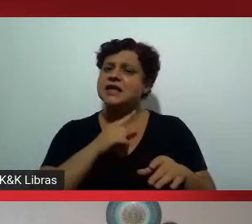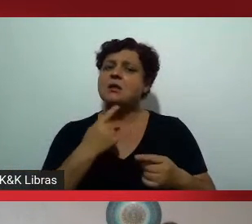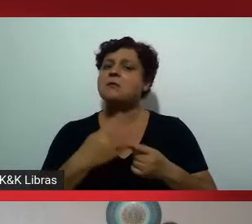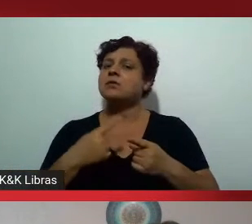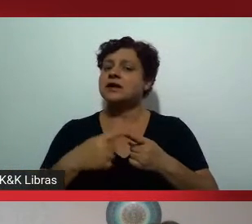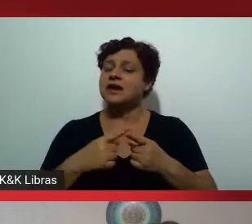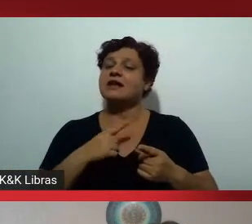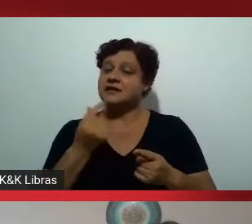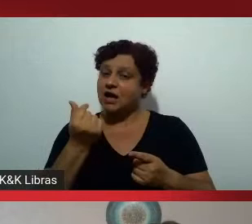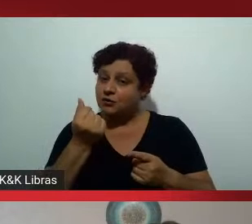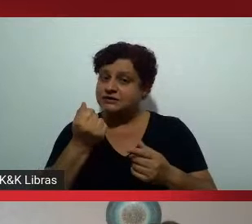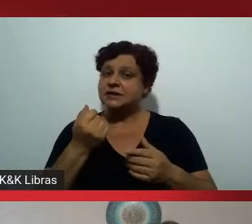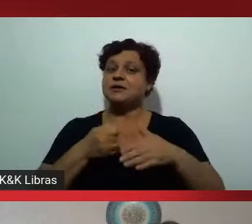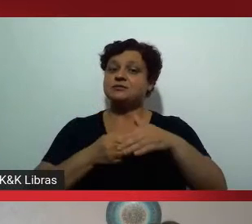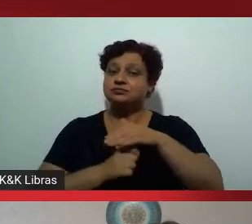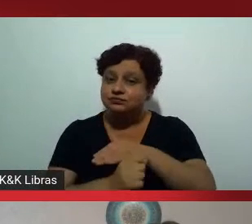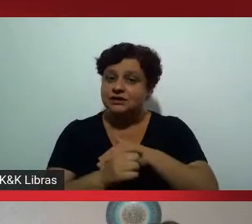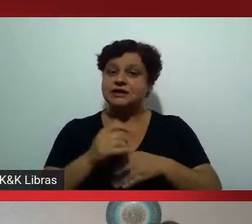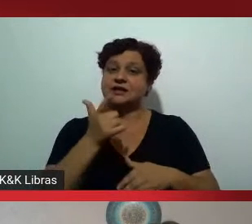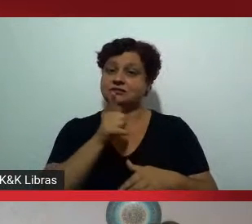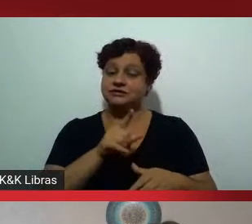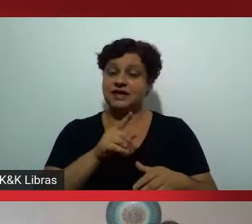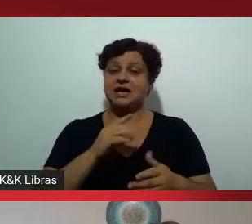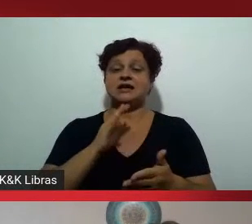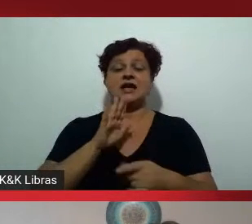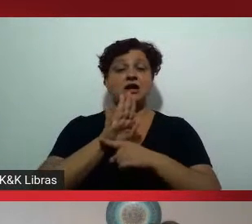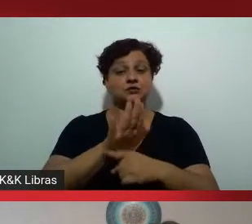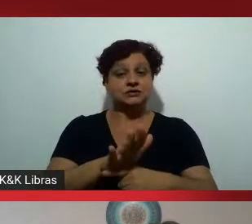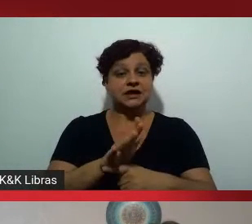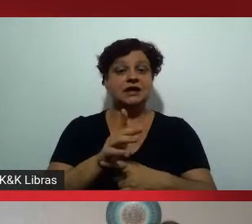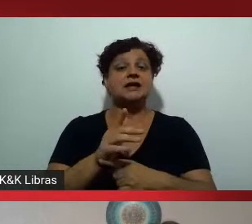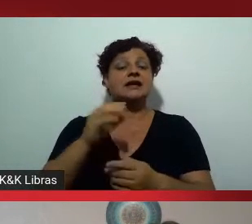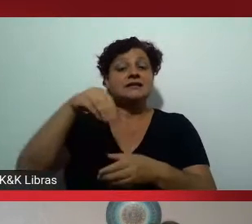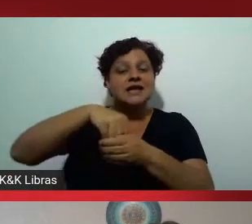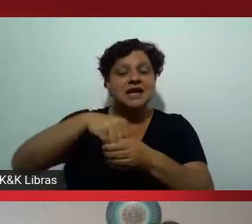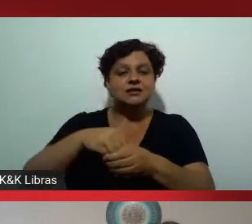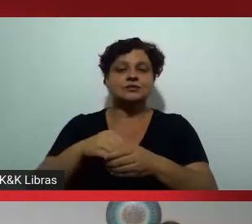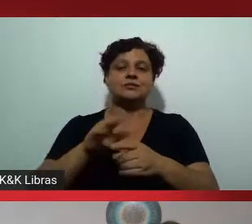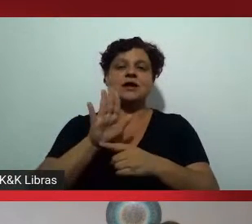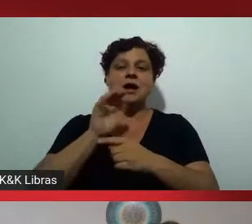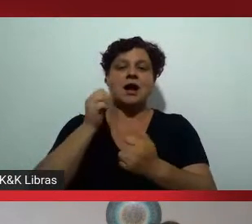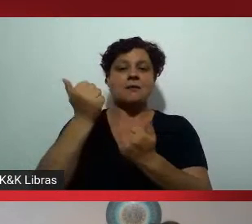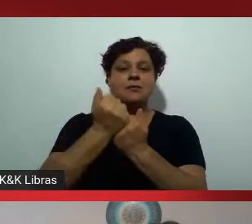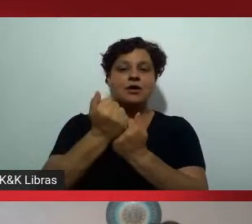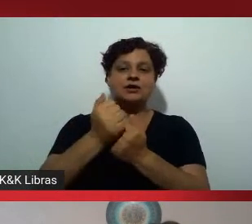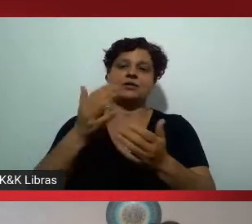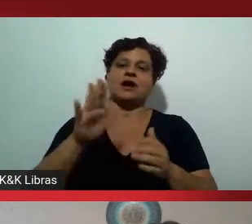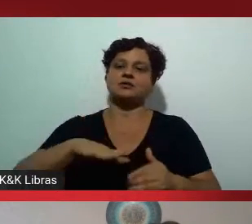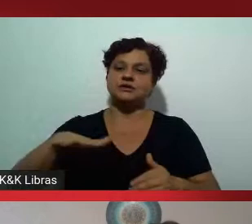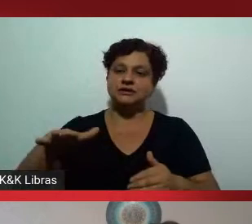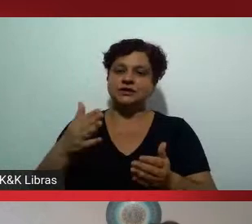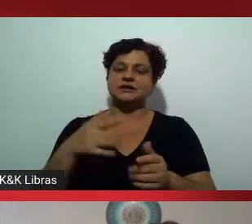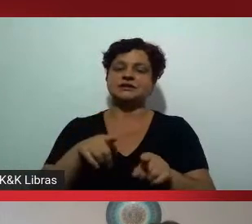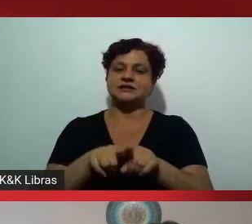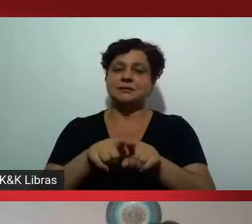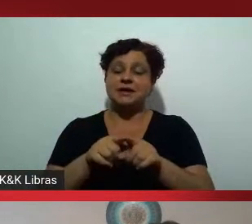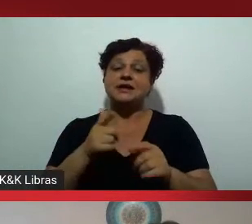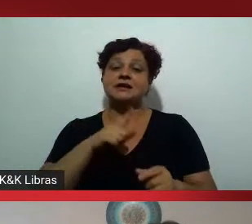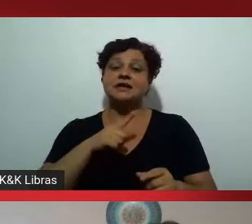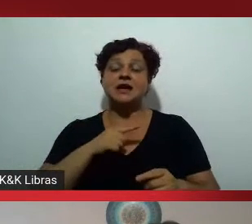orçamento dentro do Plano Nacional de Assistência Estudantil, então nós vinculamos o que é política de